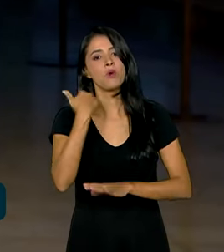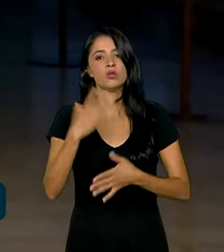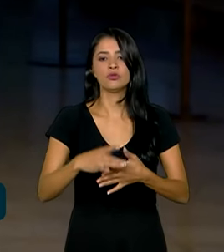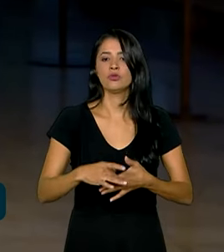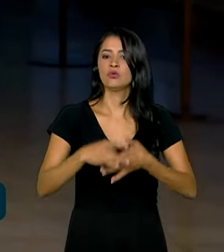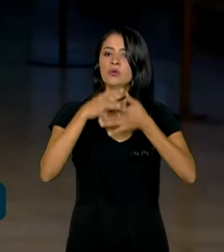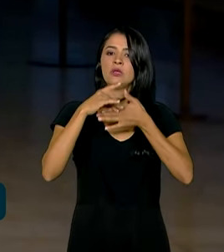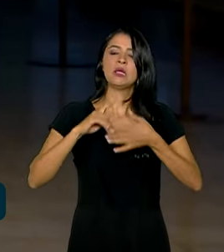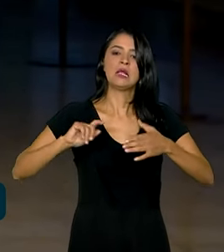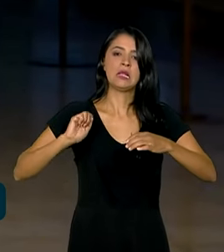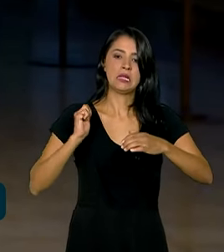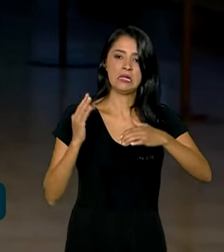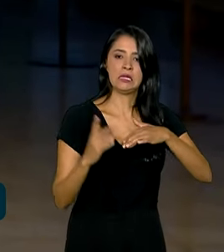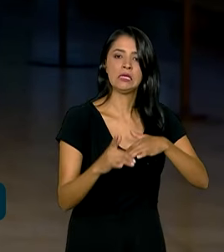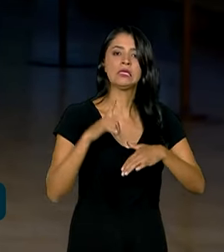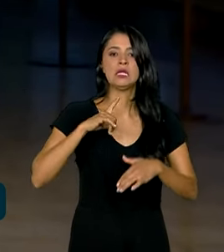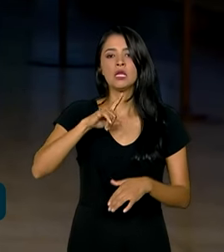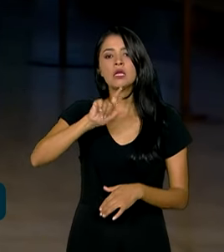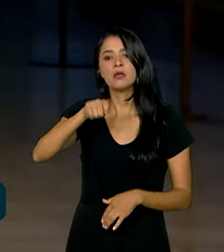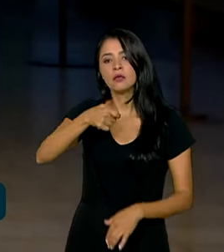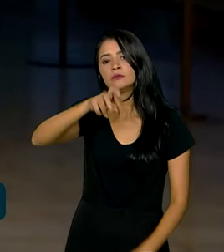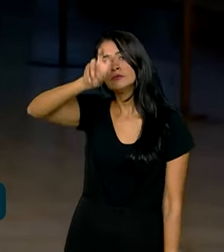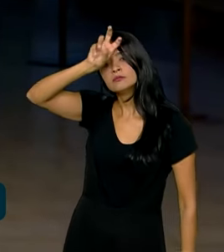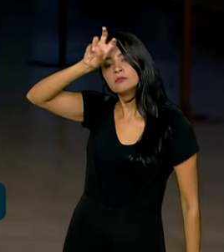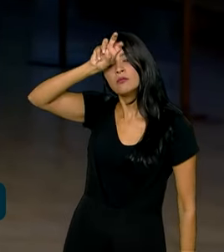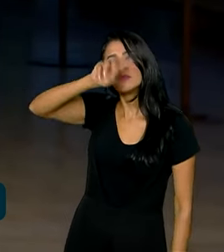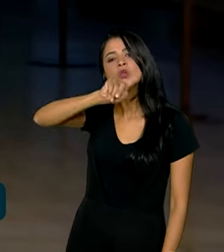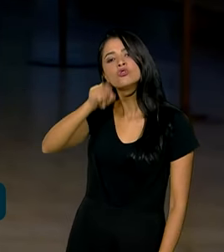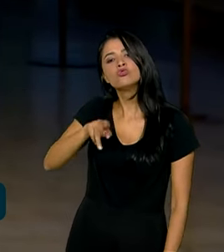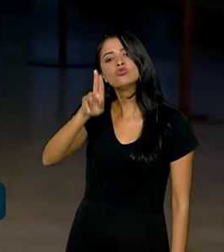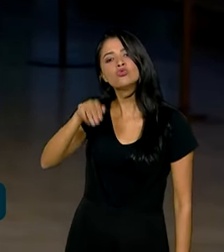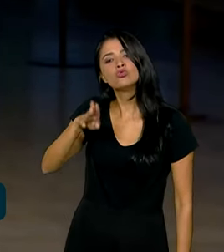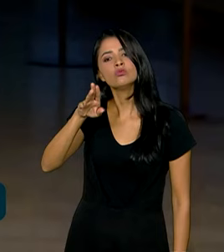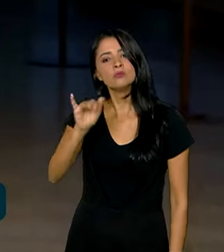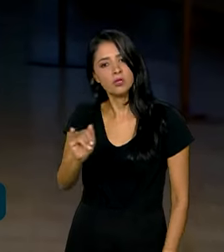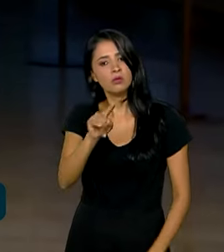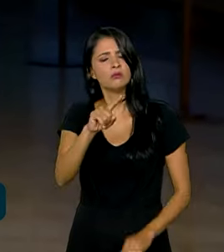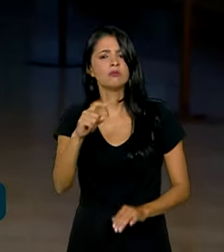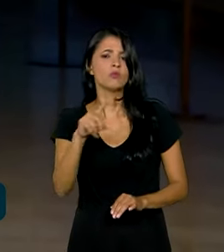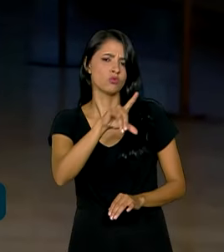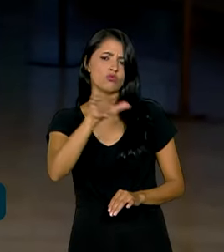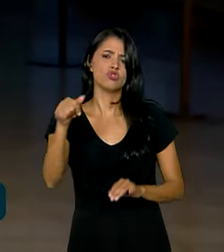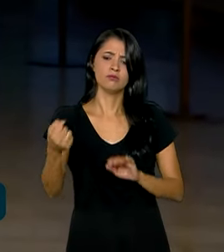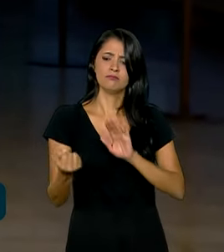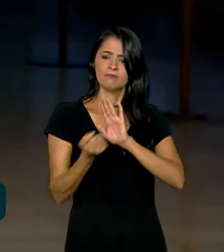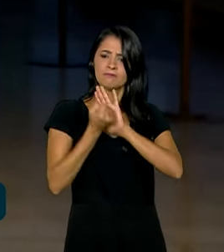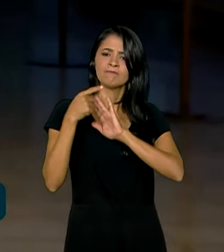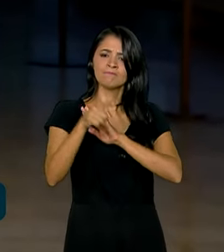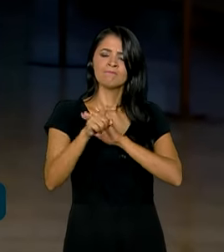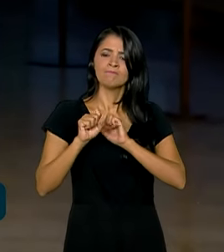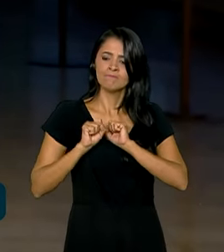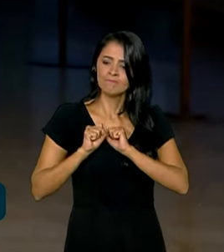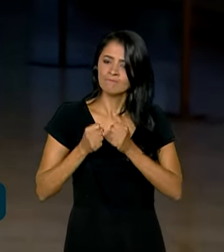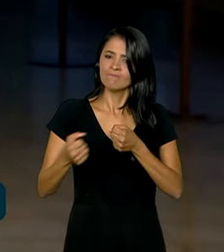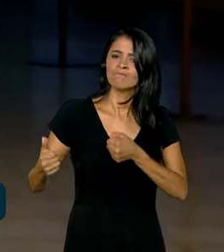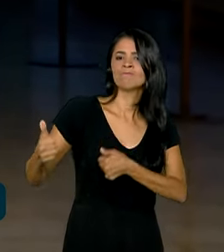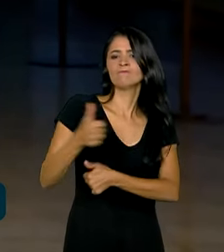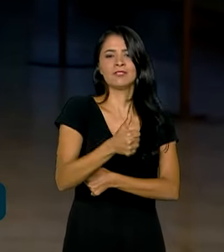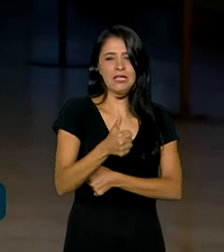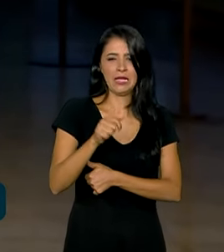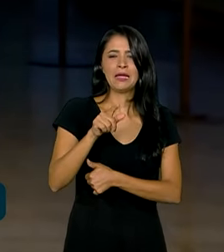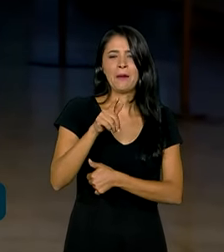quilombola zumbi dos Palmares. A data tem o objetivo de destacar o protagonismo da luta dos ex